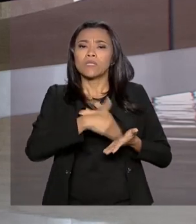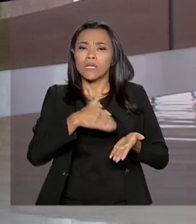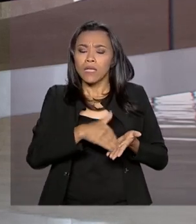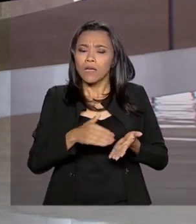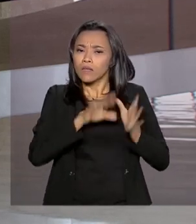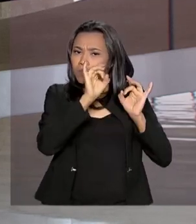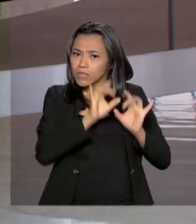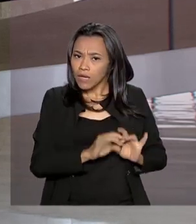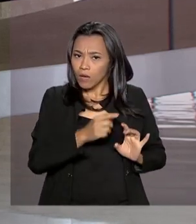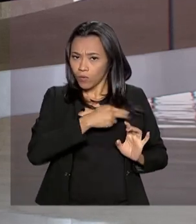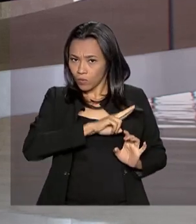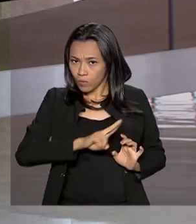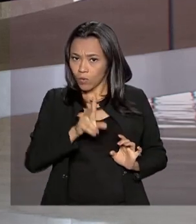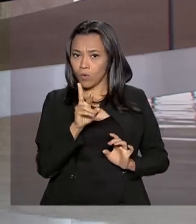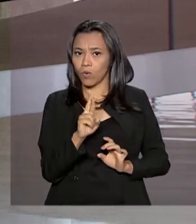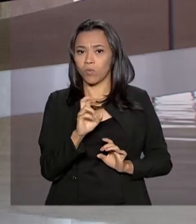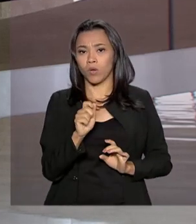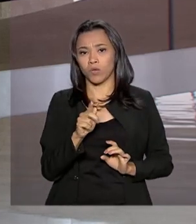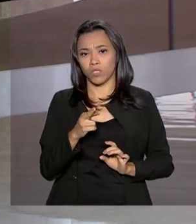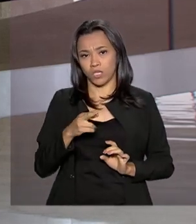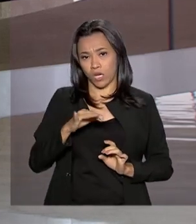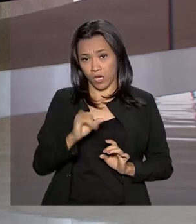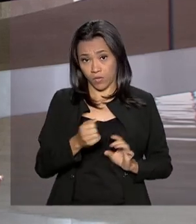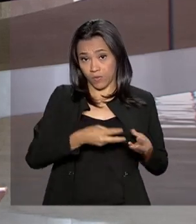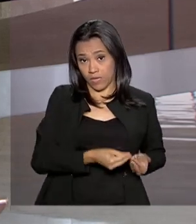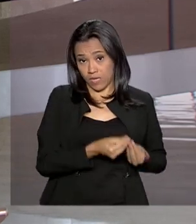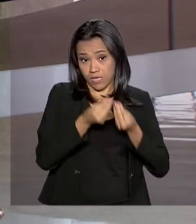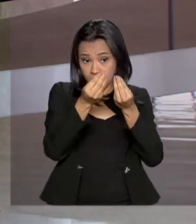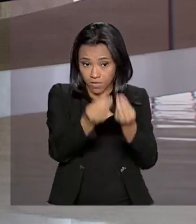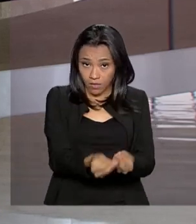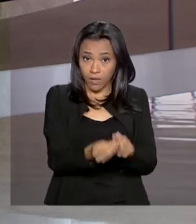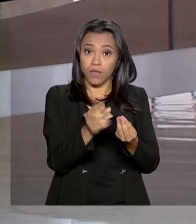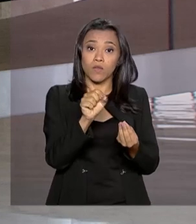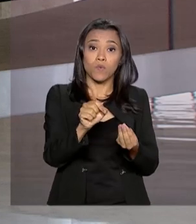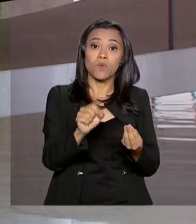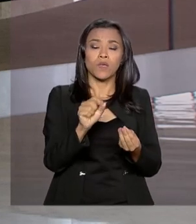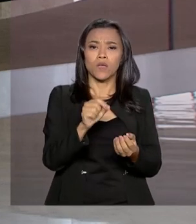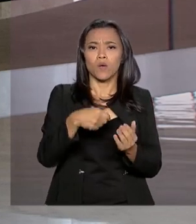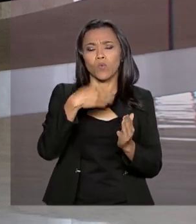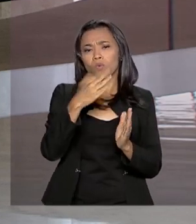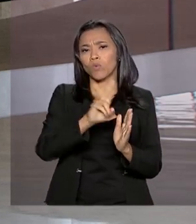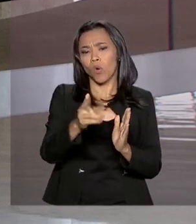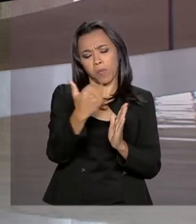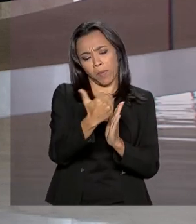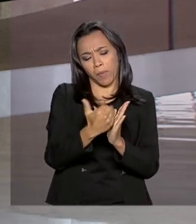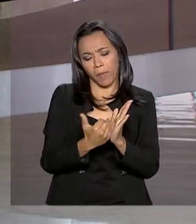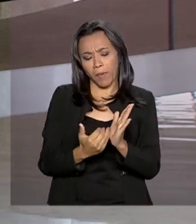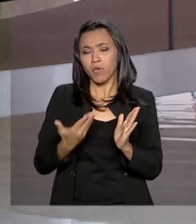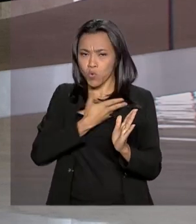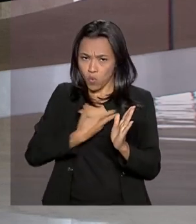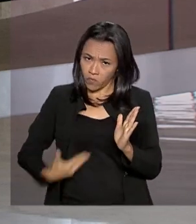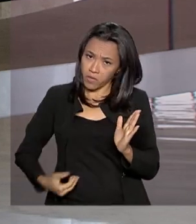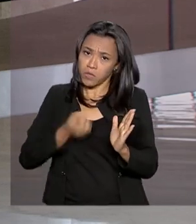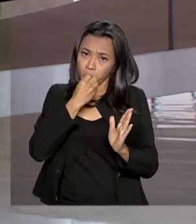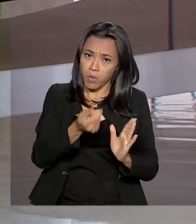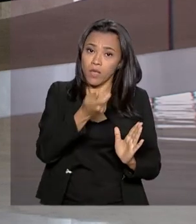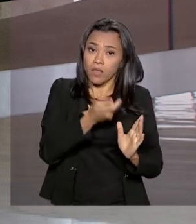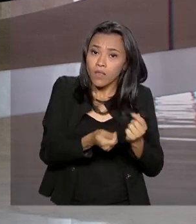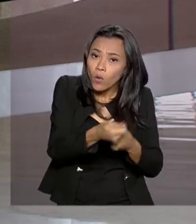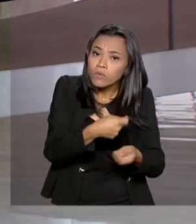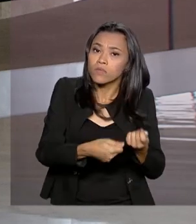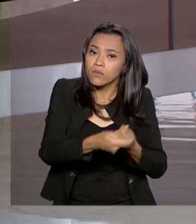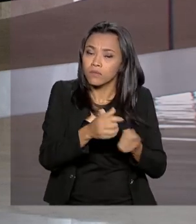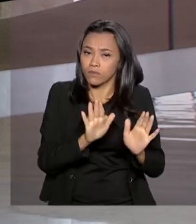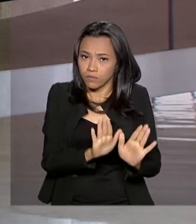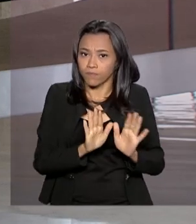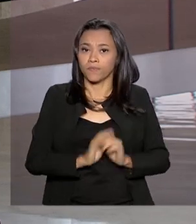Previdência, Rogério Marinho, entregue a deputados do Centrão uma lista com pontos em que o governo estaria disposto a ceder.